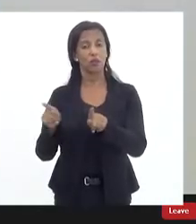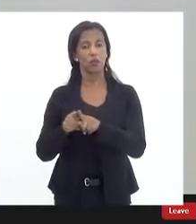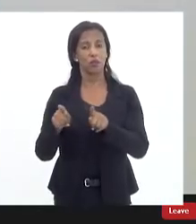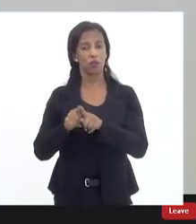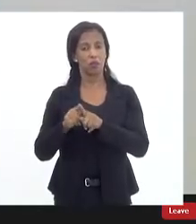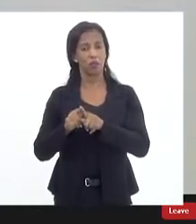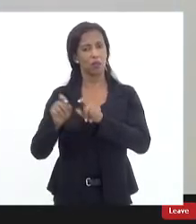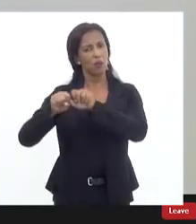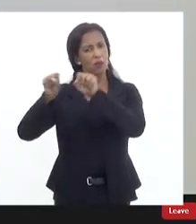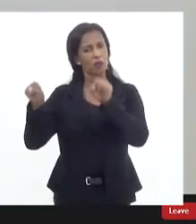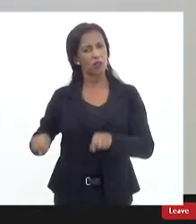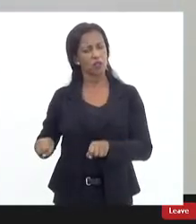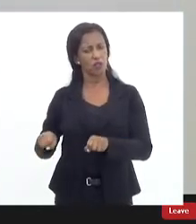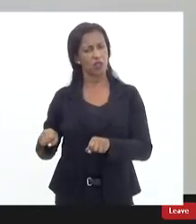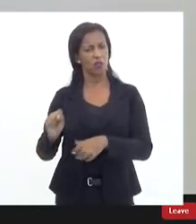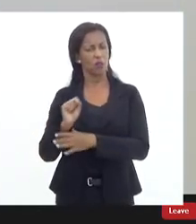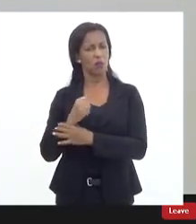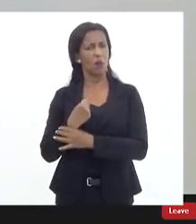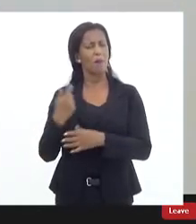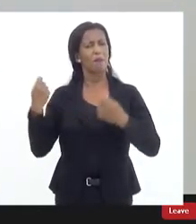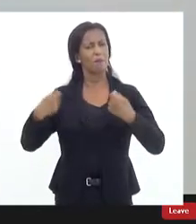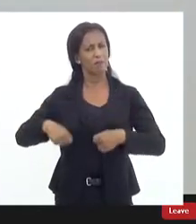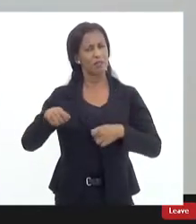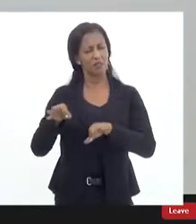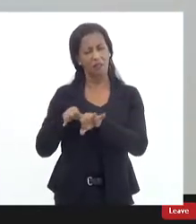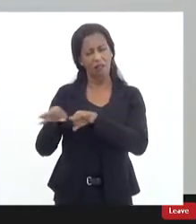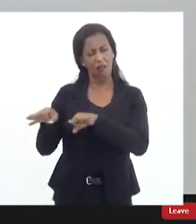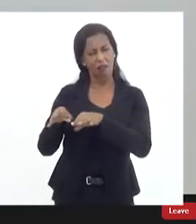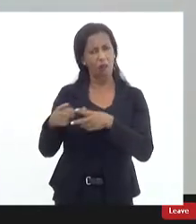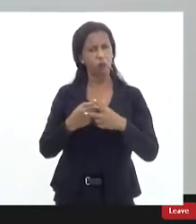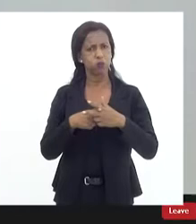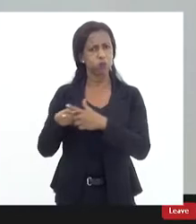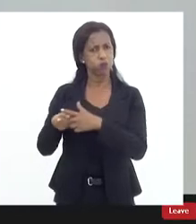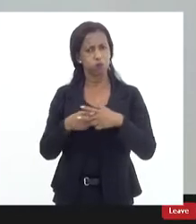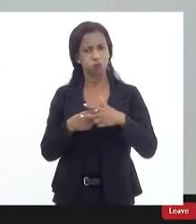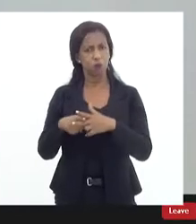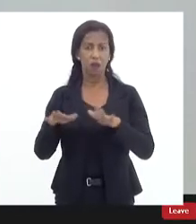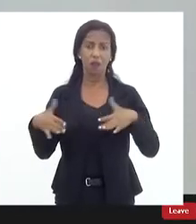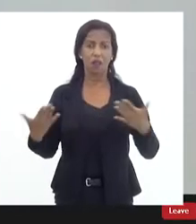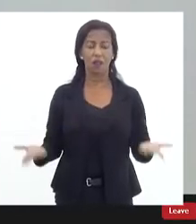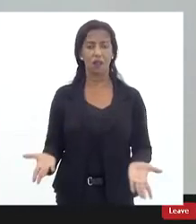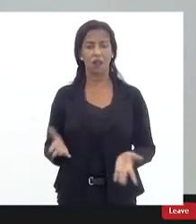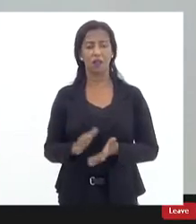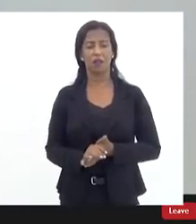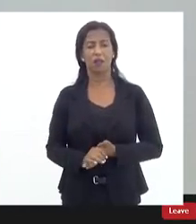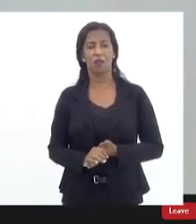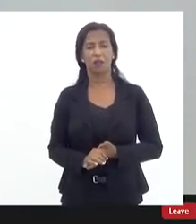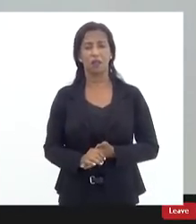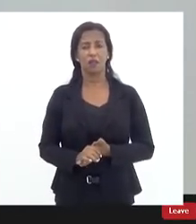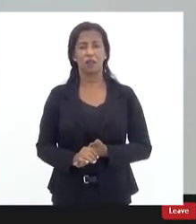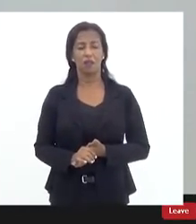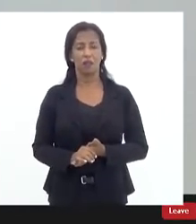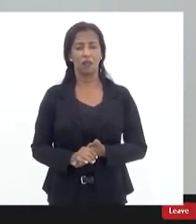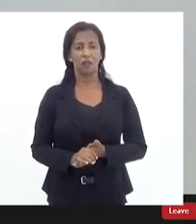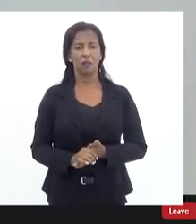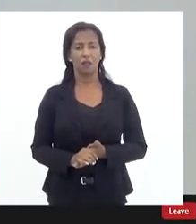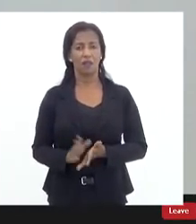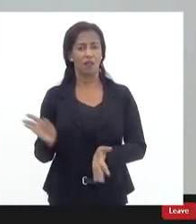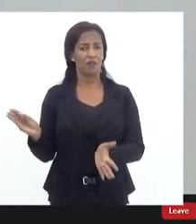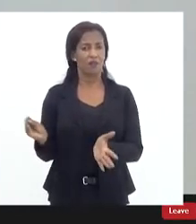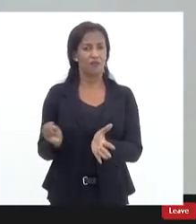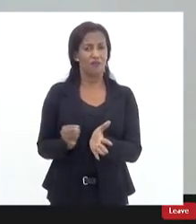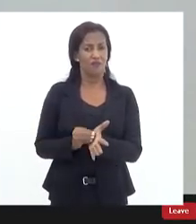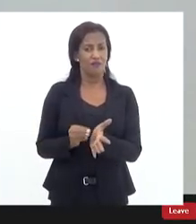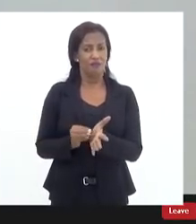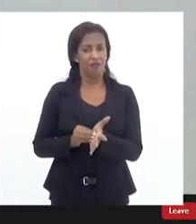do sistema de segurança ela precisa ser aperfeiçoada porque é evidente que essa falta